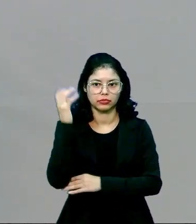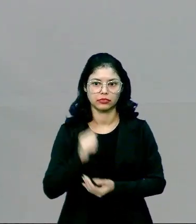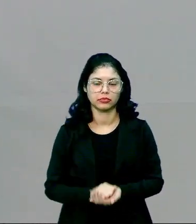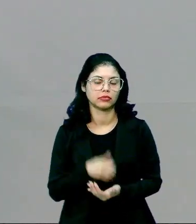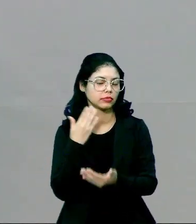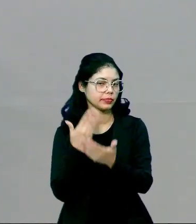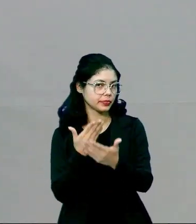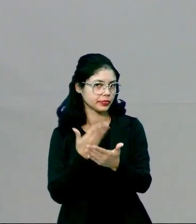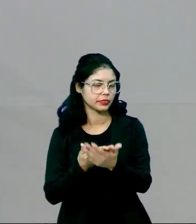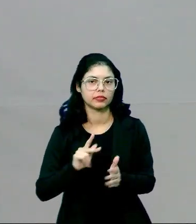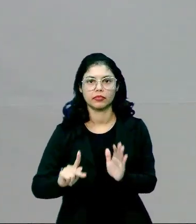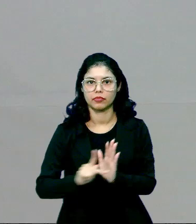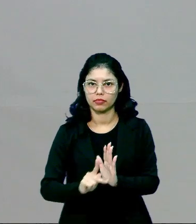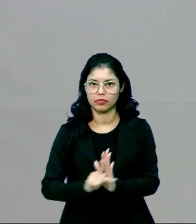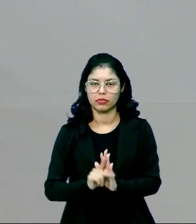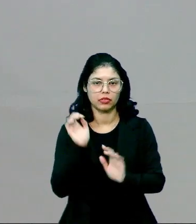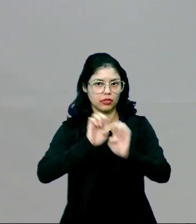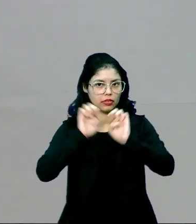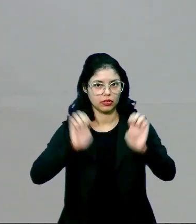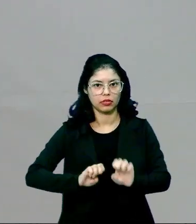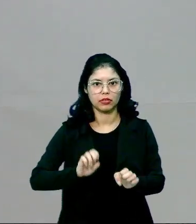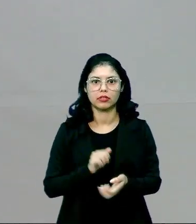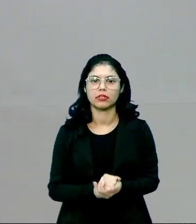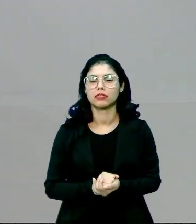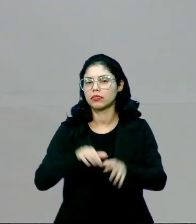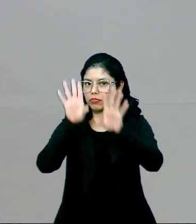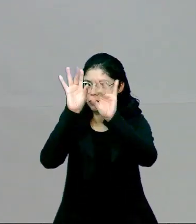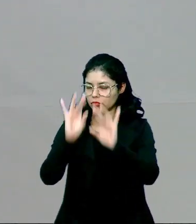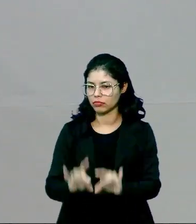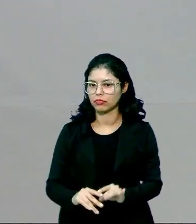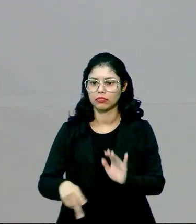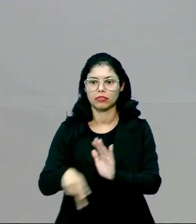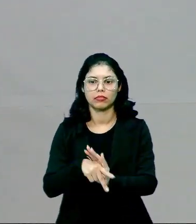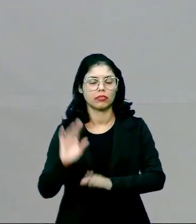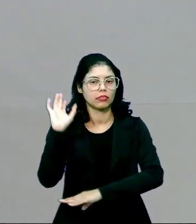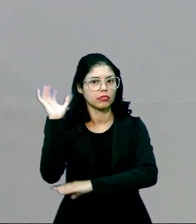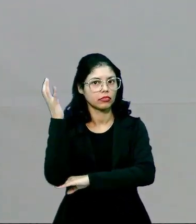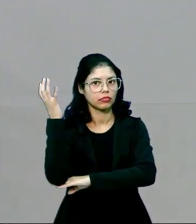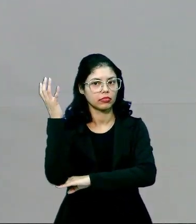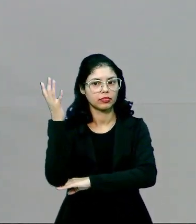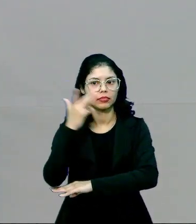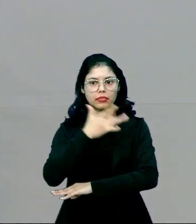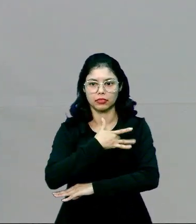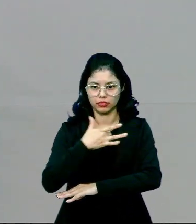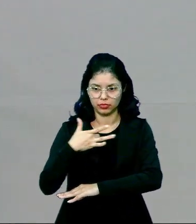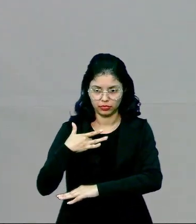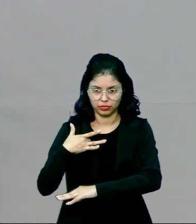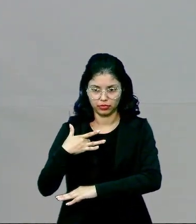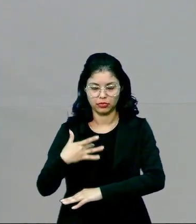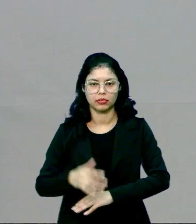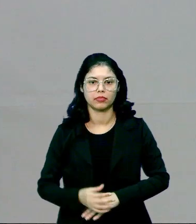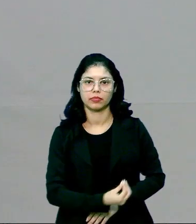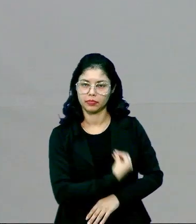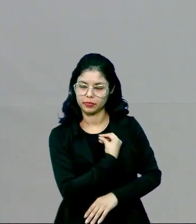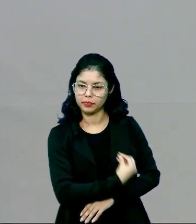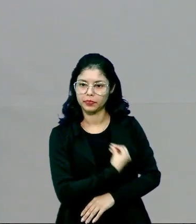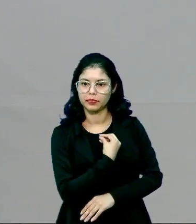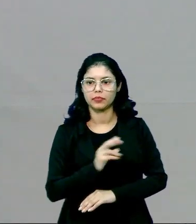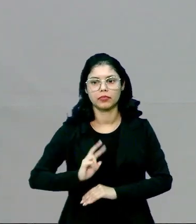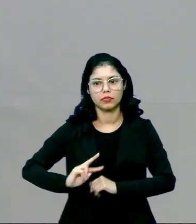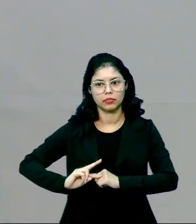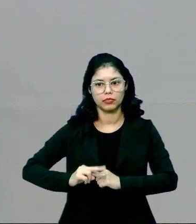ela estuda essas estruturas, esses mecanismos que mantêm a planta, né, viva e